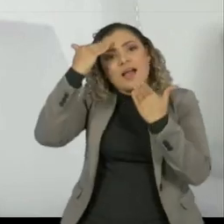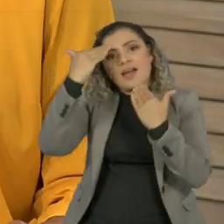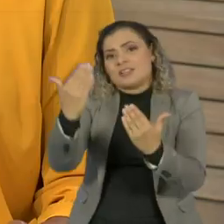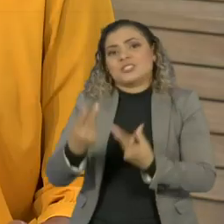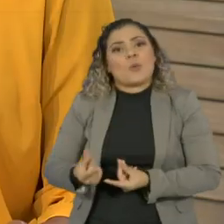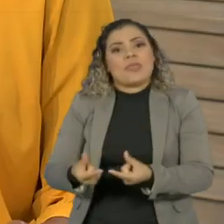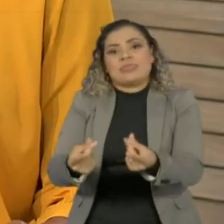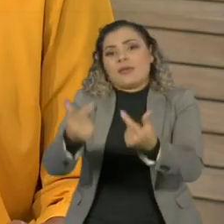isso. Obrigado. Obrigado. Obrigado.